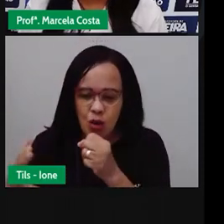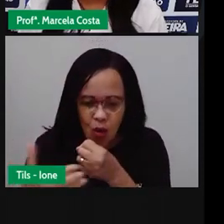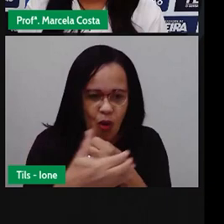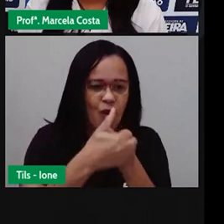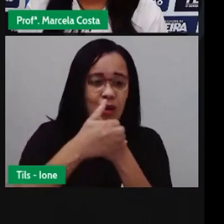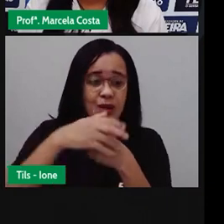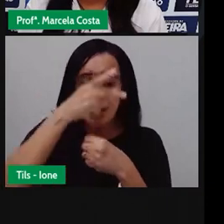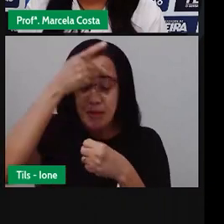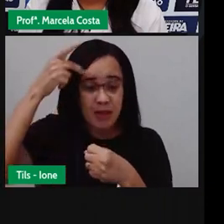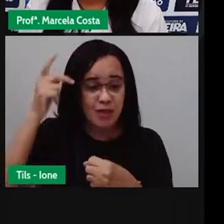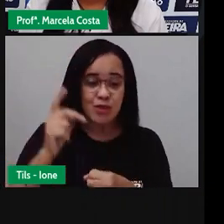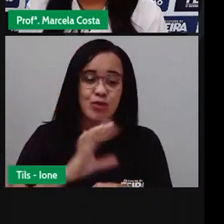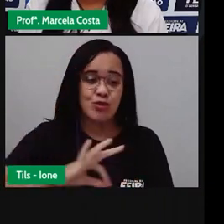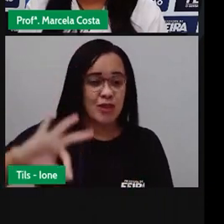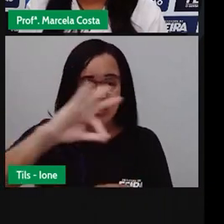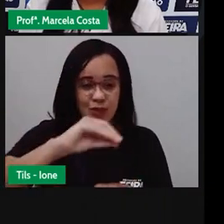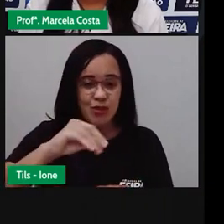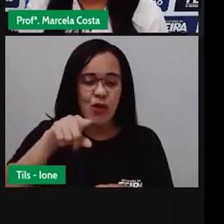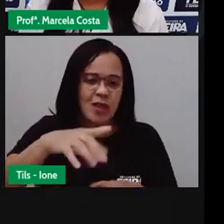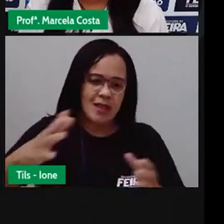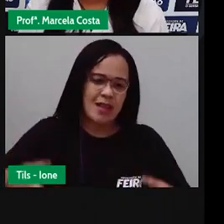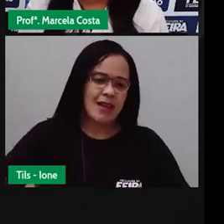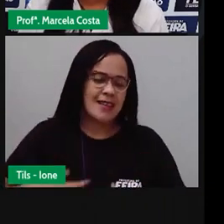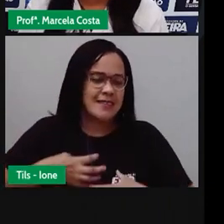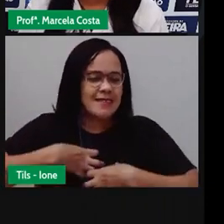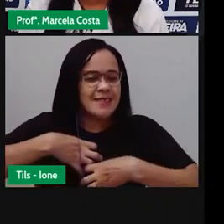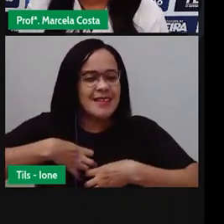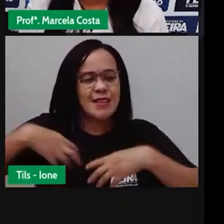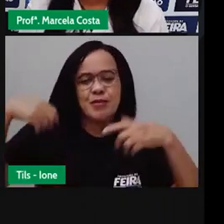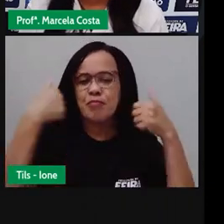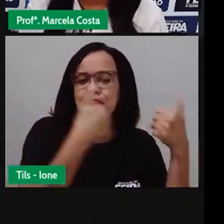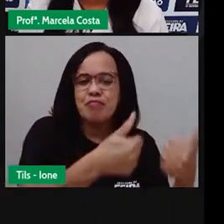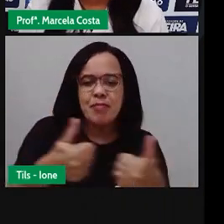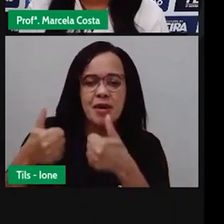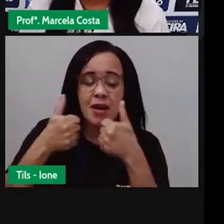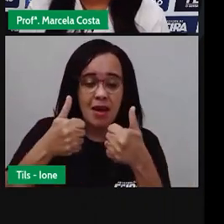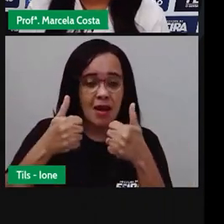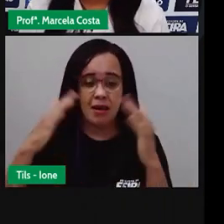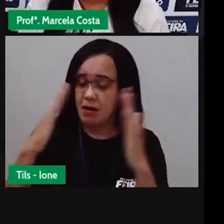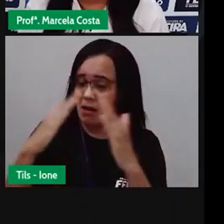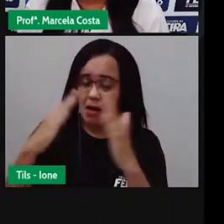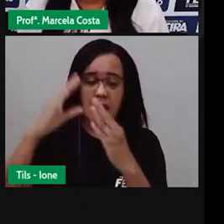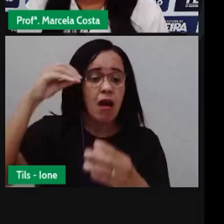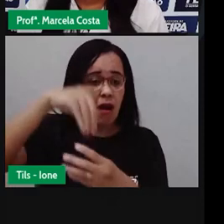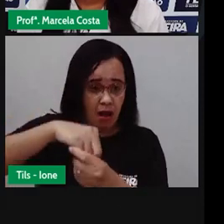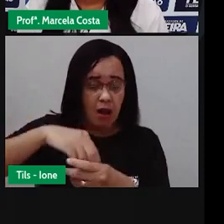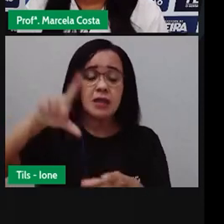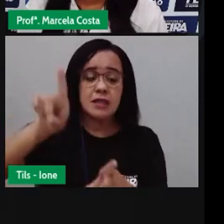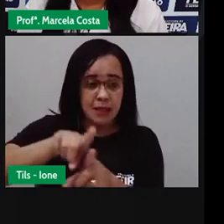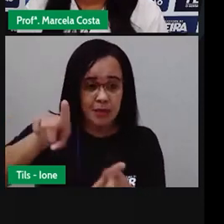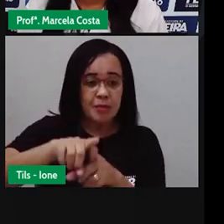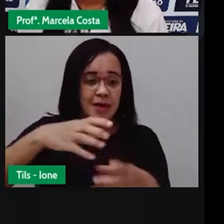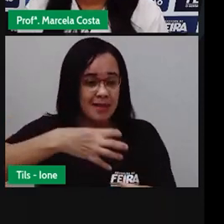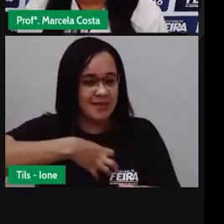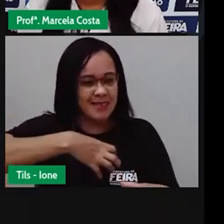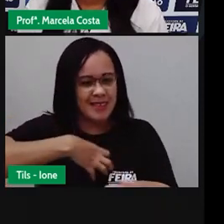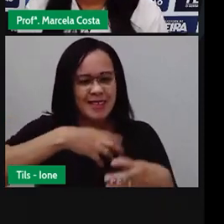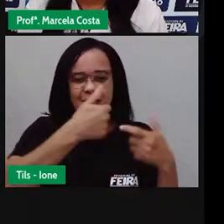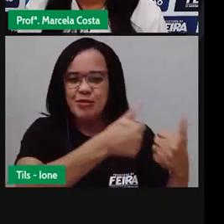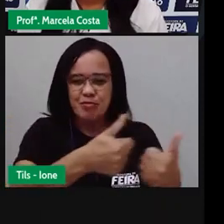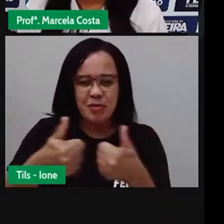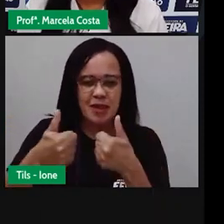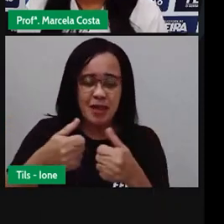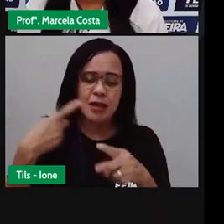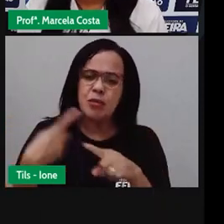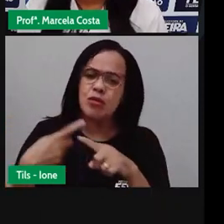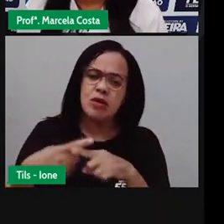Eu me sinto bem em ser ferência, eu me sinto bem em morar aqui. a minha cidade tem muitos